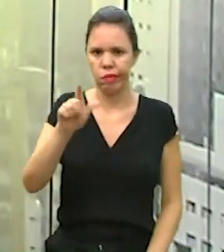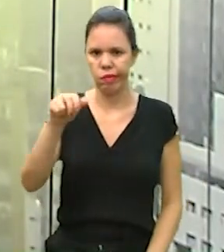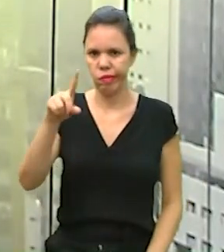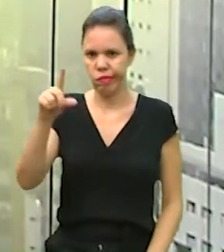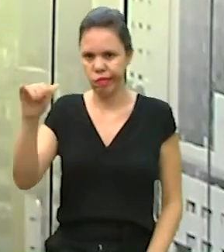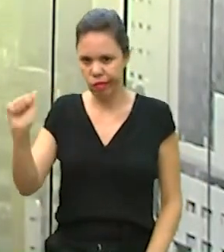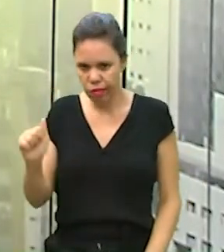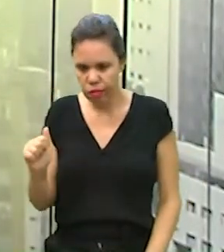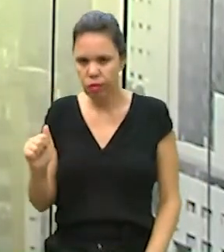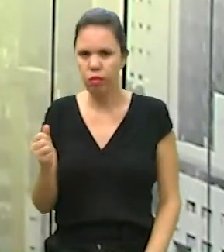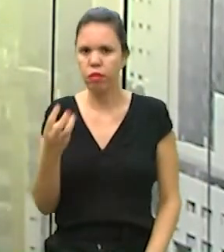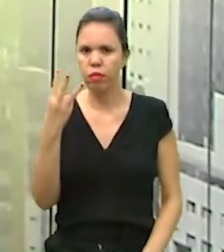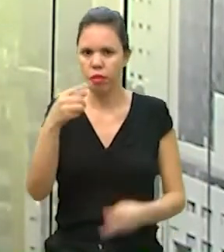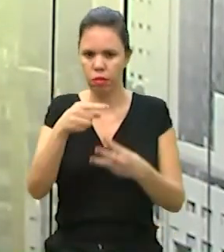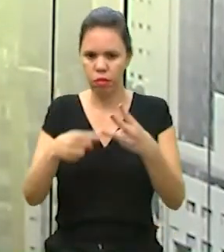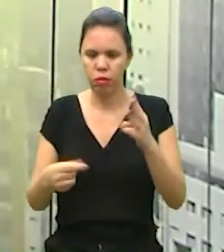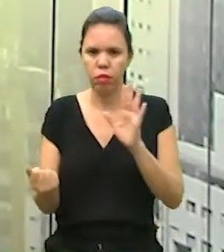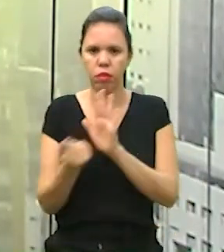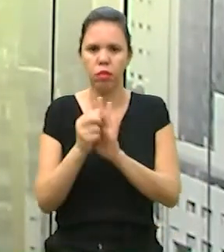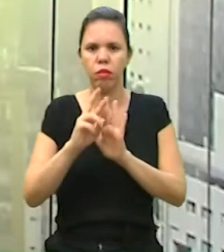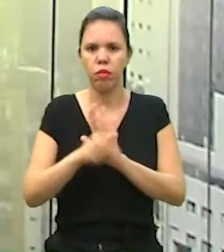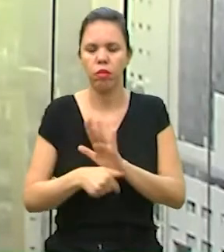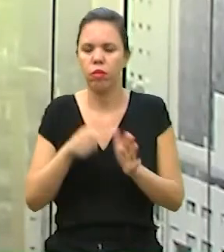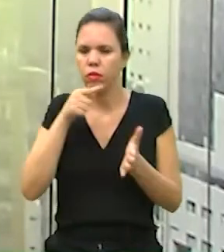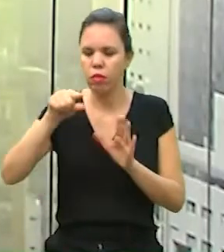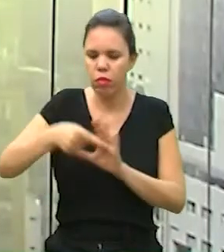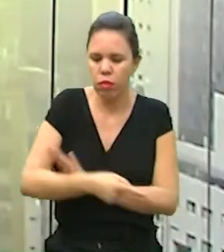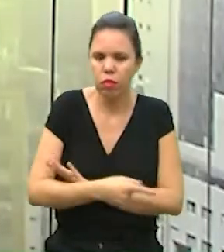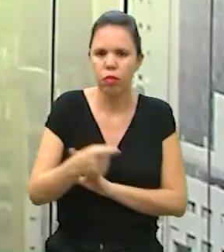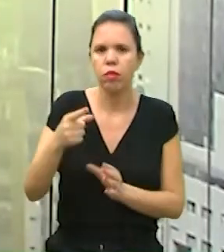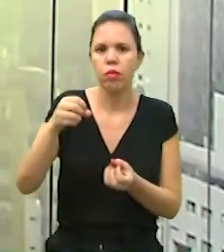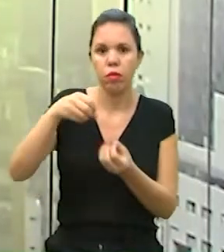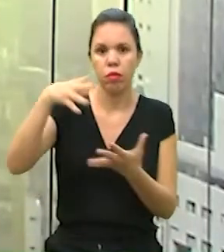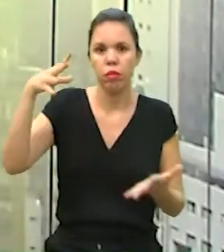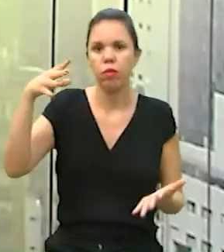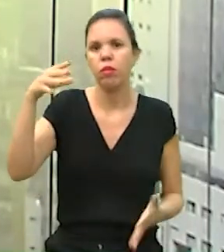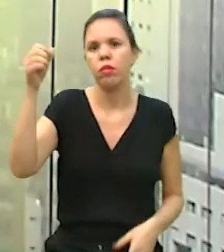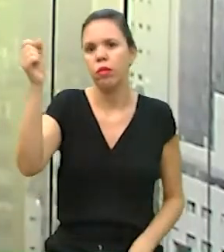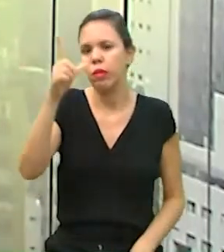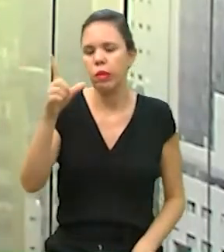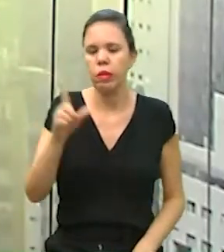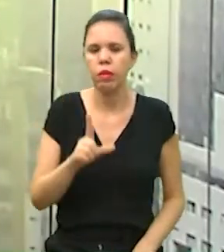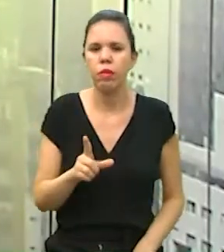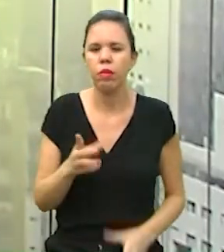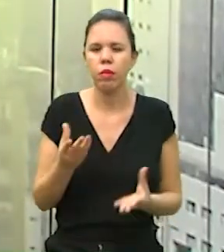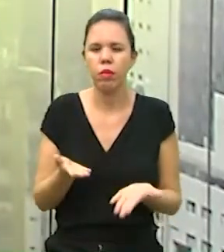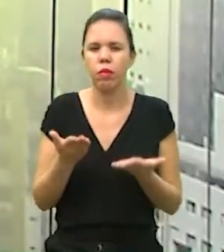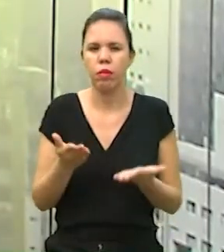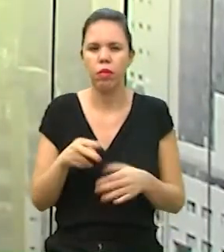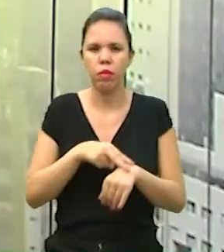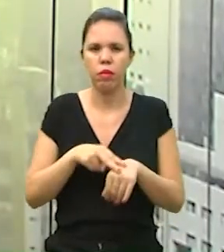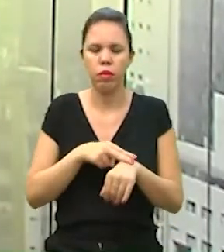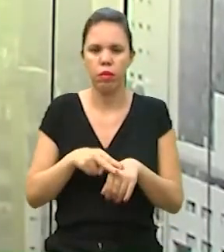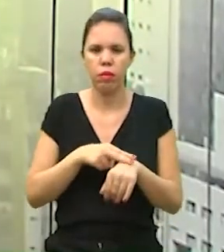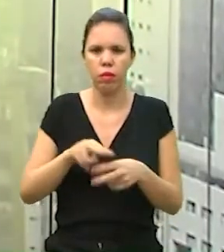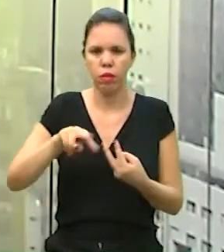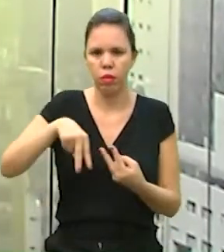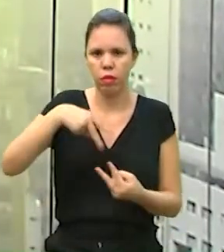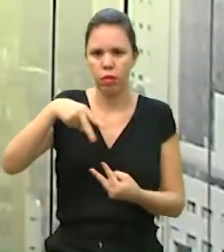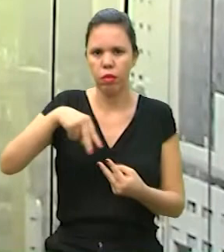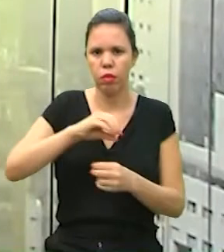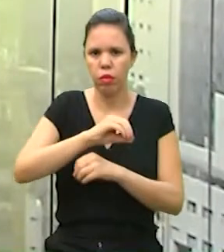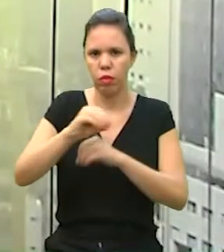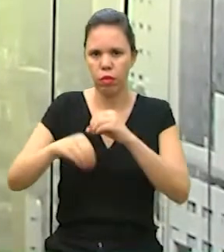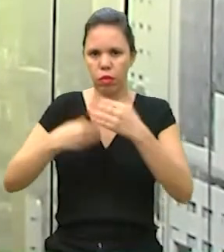espécies de tubarão de águas profundas que produzem uma luz azul, esverdeada, suave, graças a células